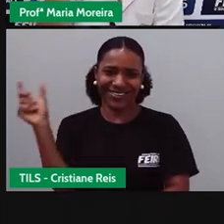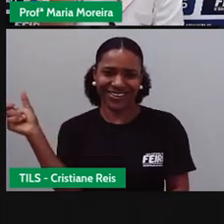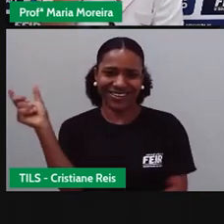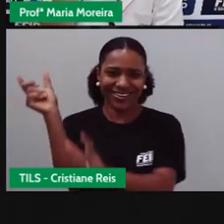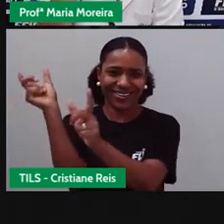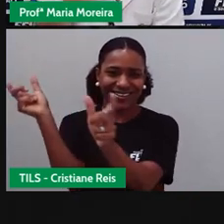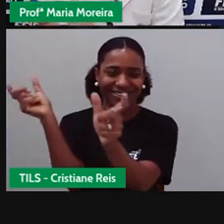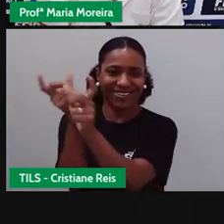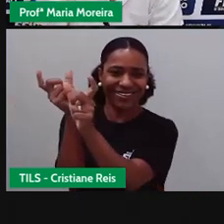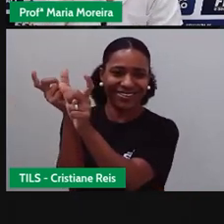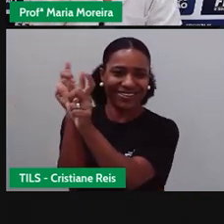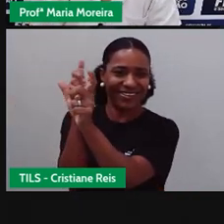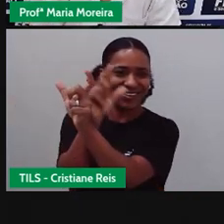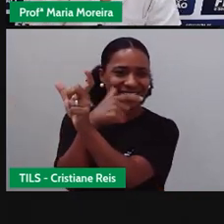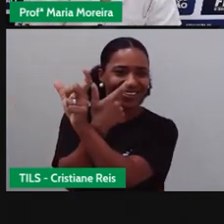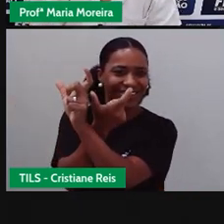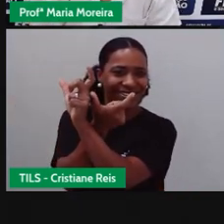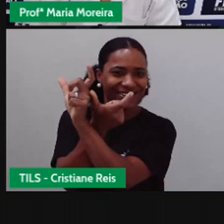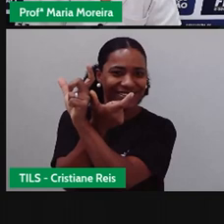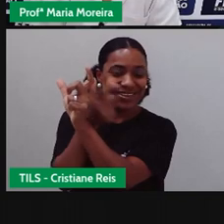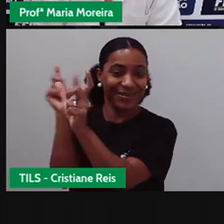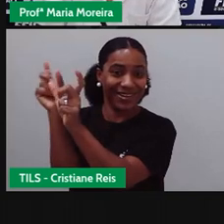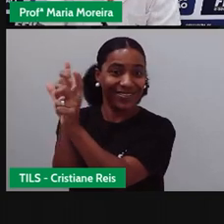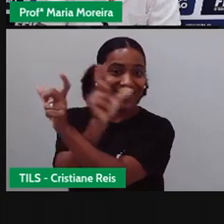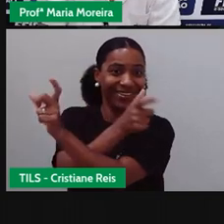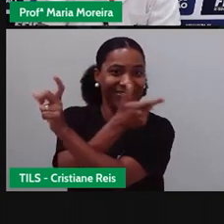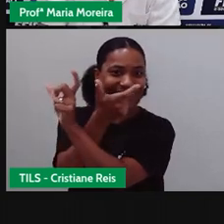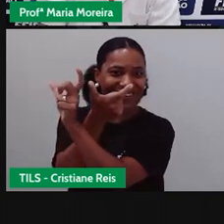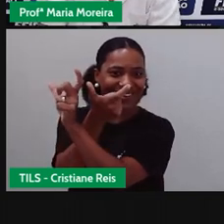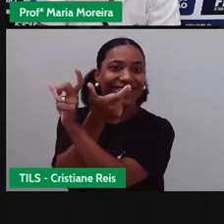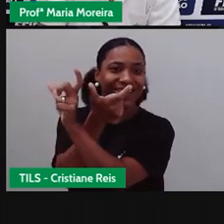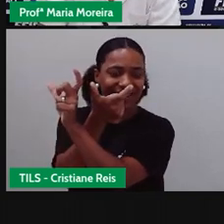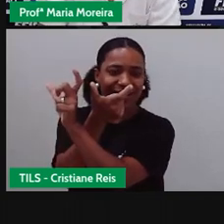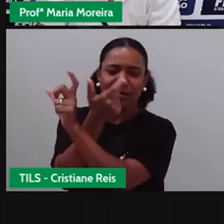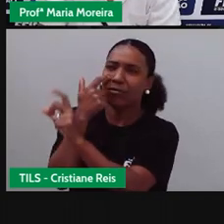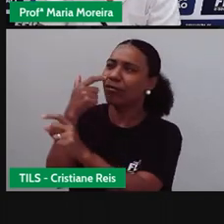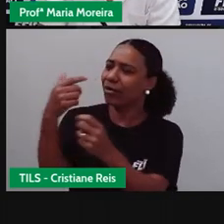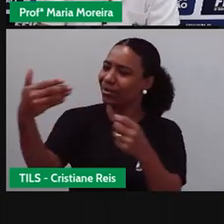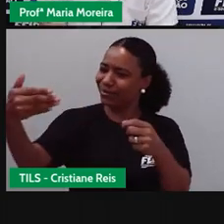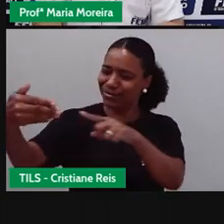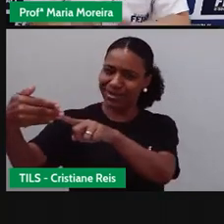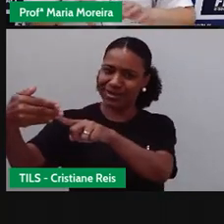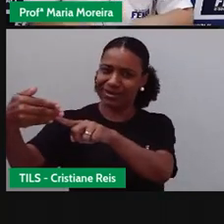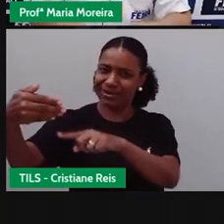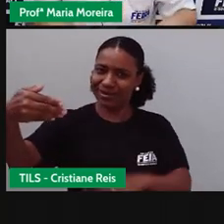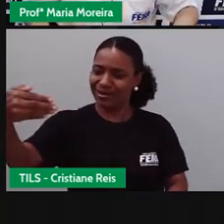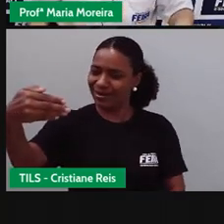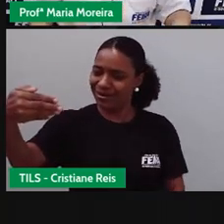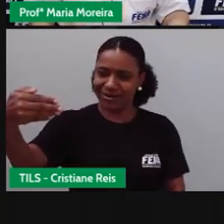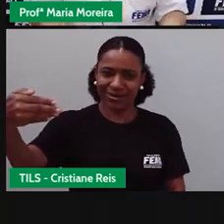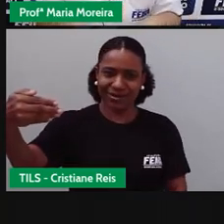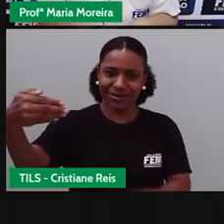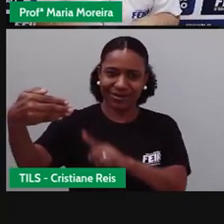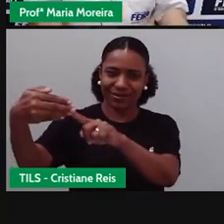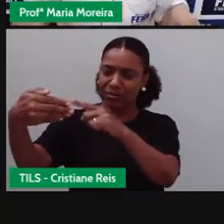ele reflete o quê? Ao contrário. Percebam aí. Peguem um papel.